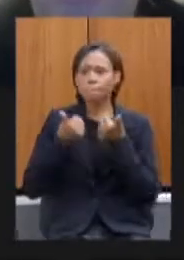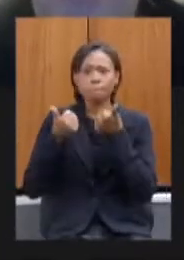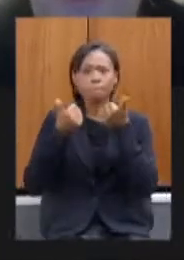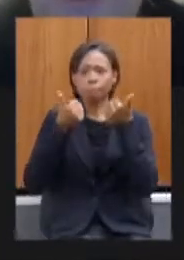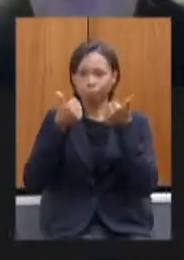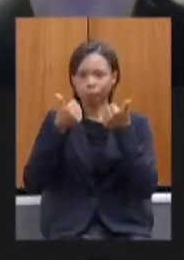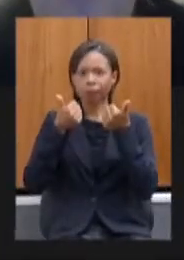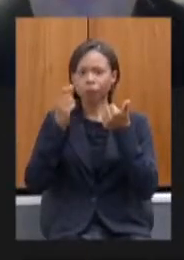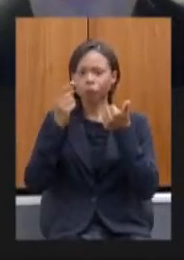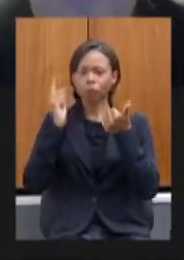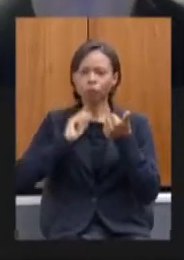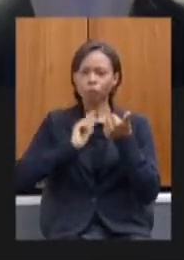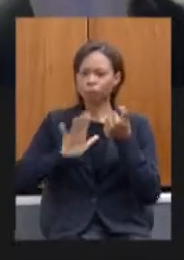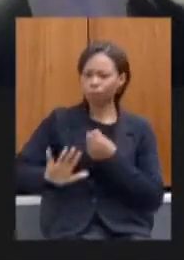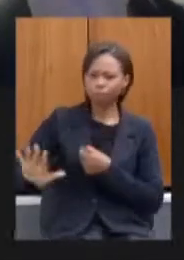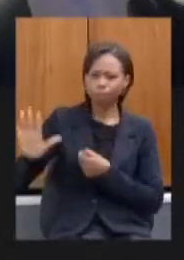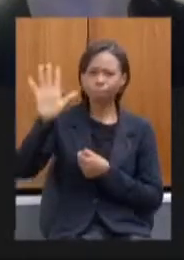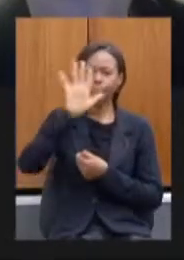de minas gerais